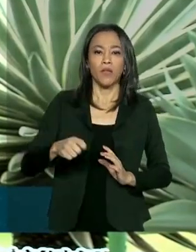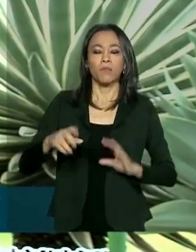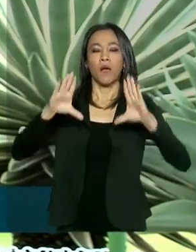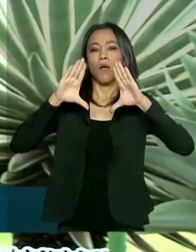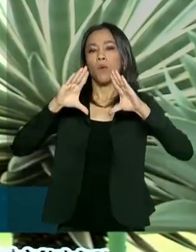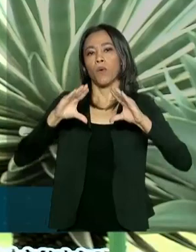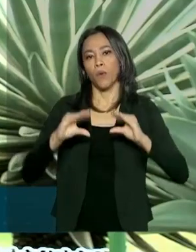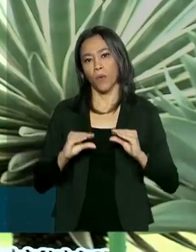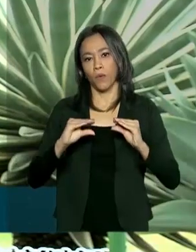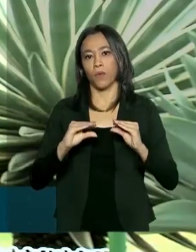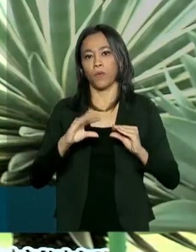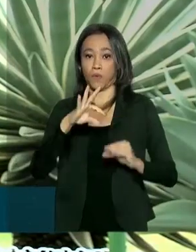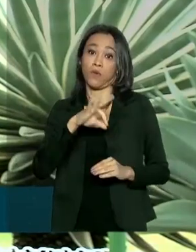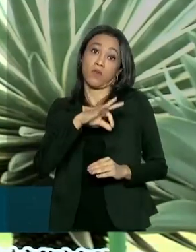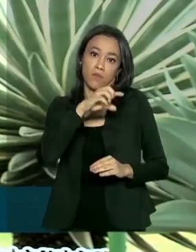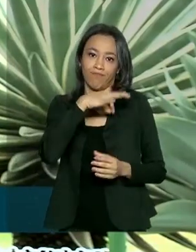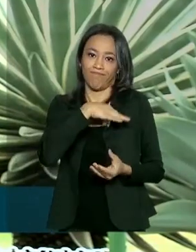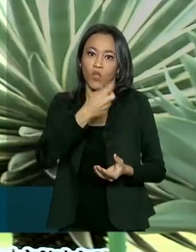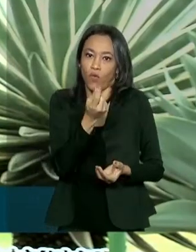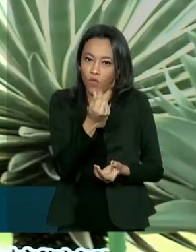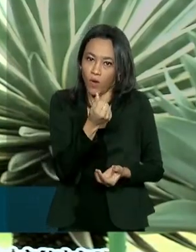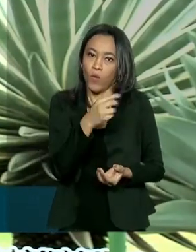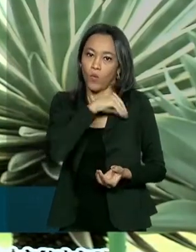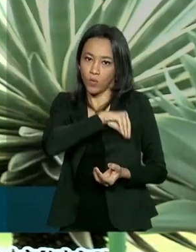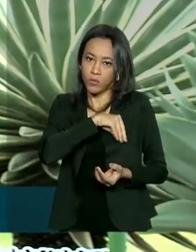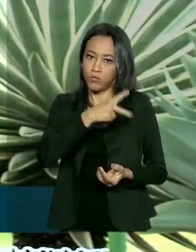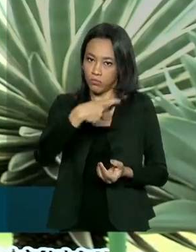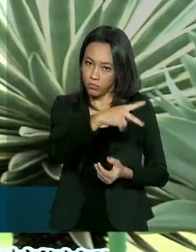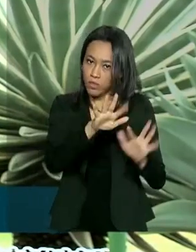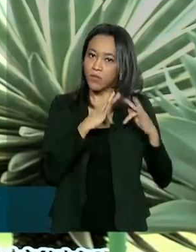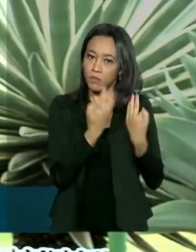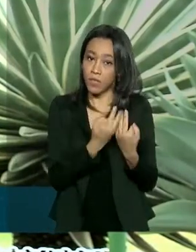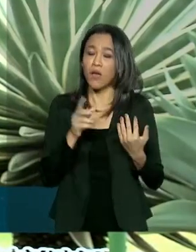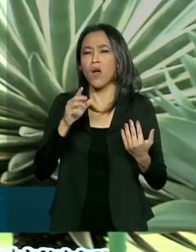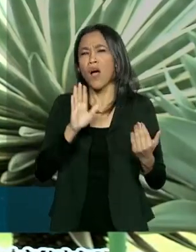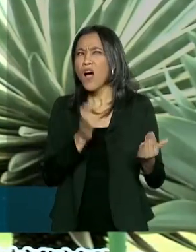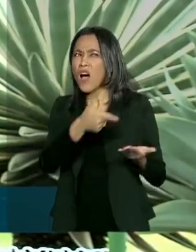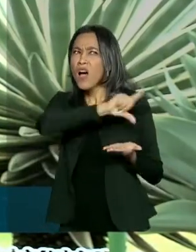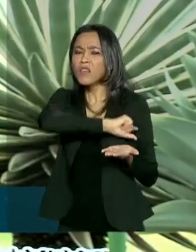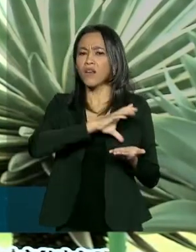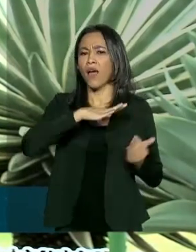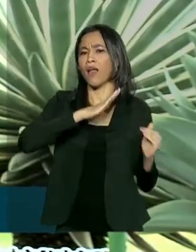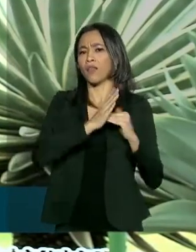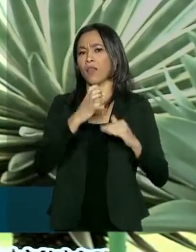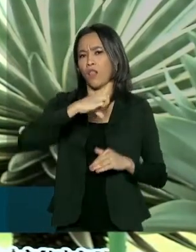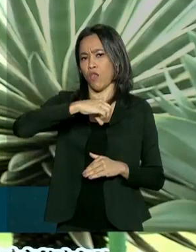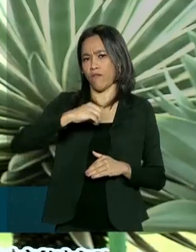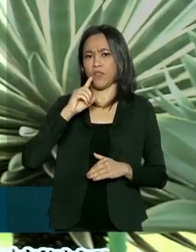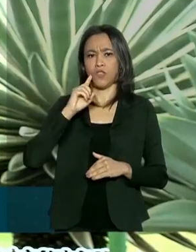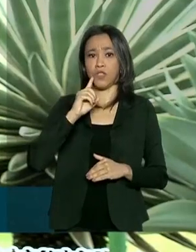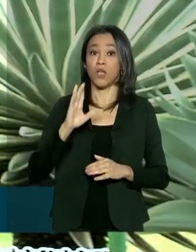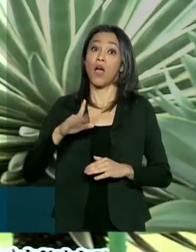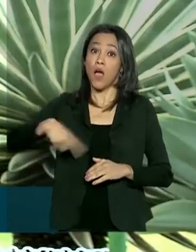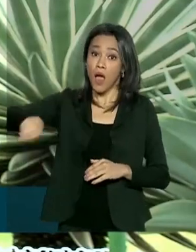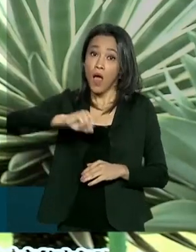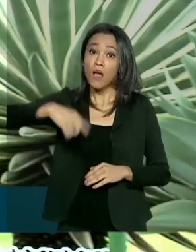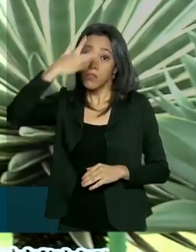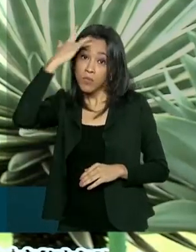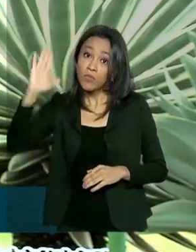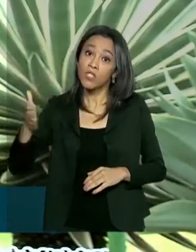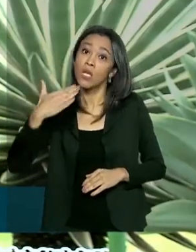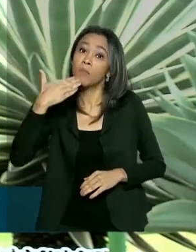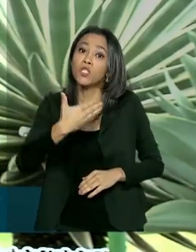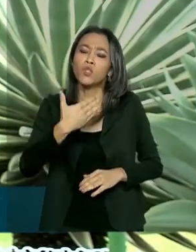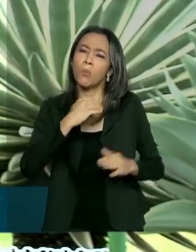o orçamento nessa crise. A permissão anterior era por até 90 dias. As pessoas físicas que já pediram essa pausa no